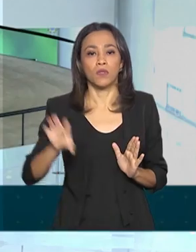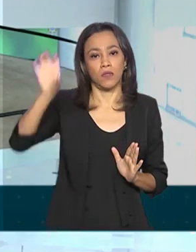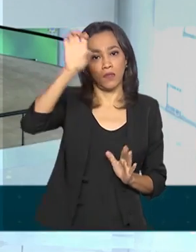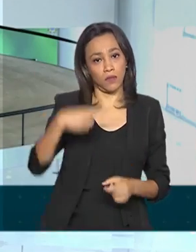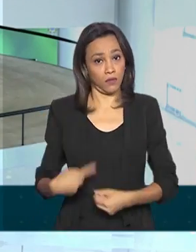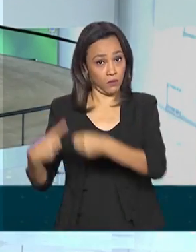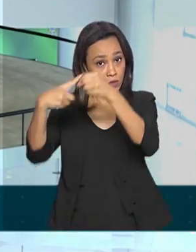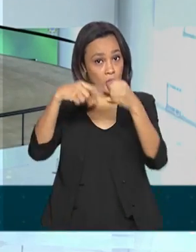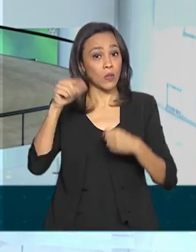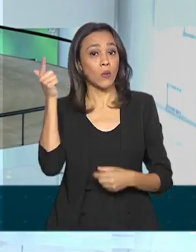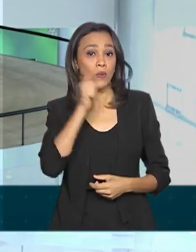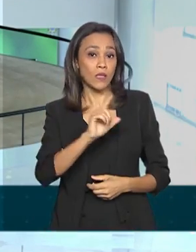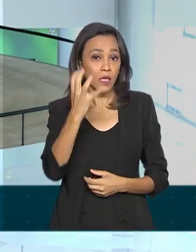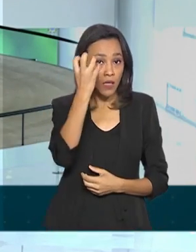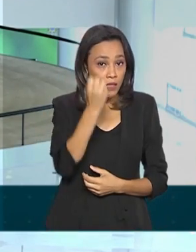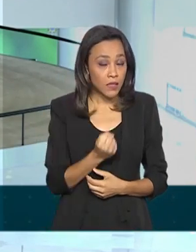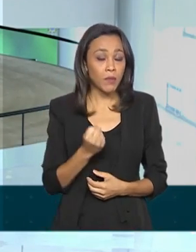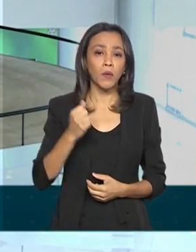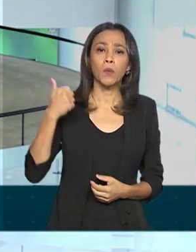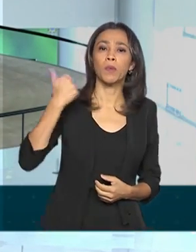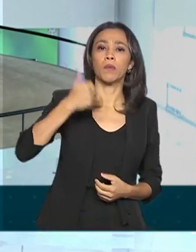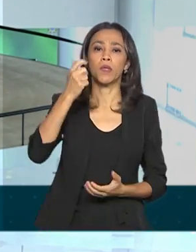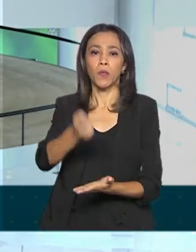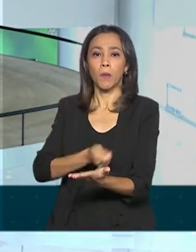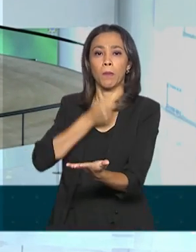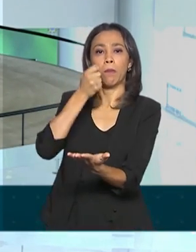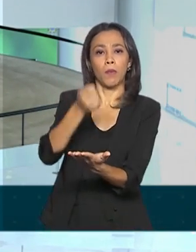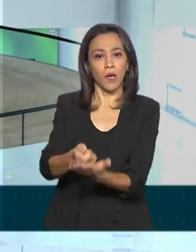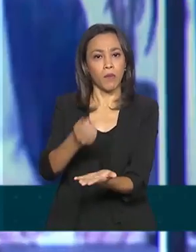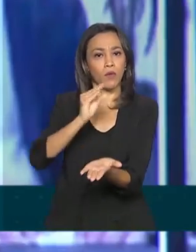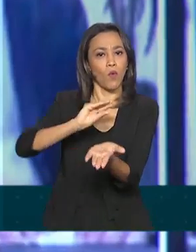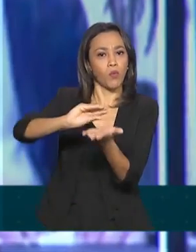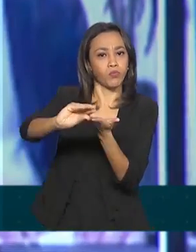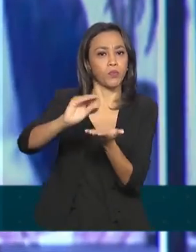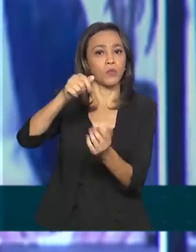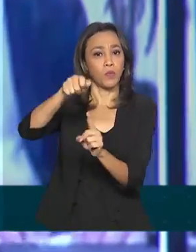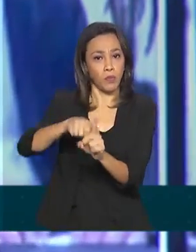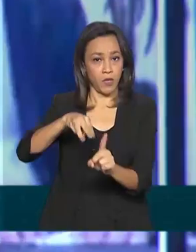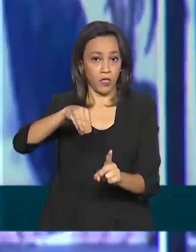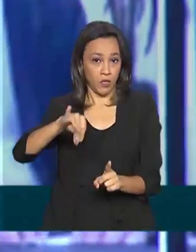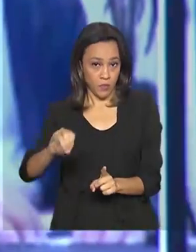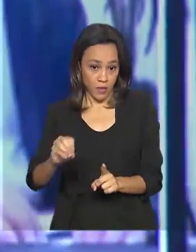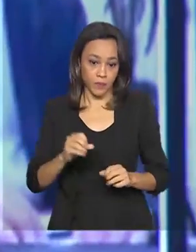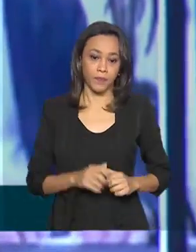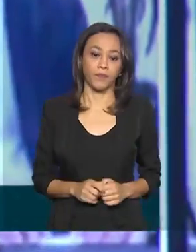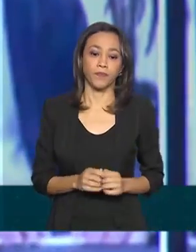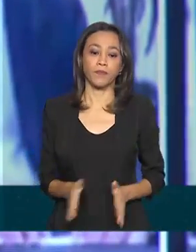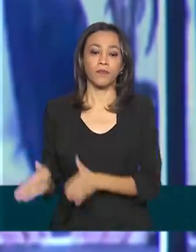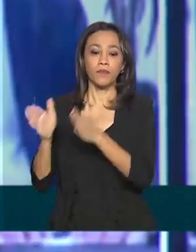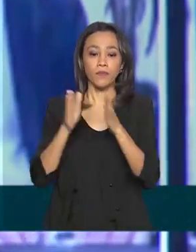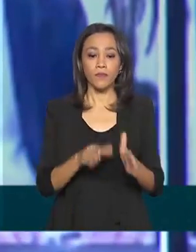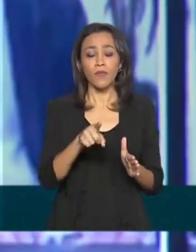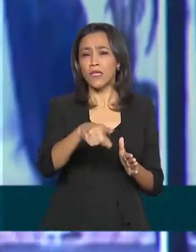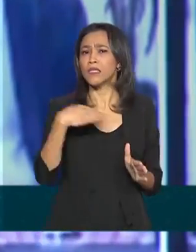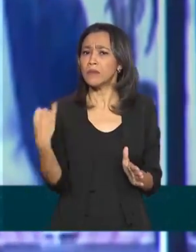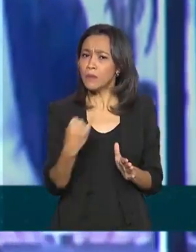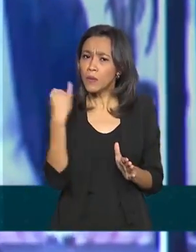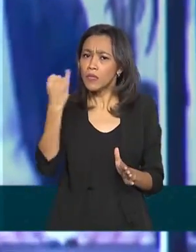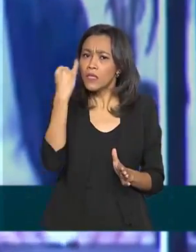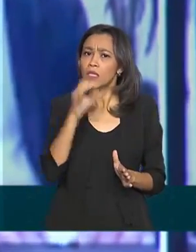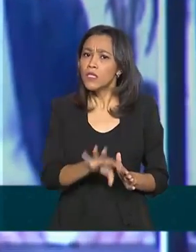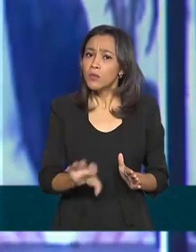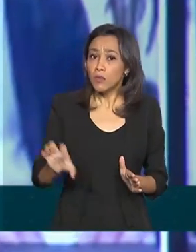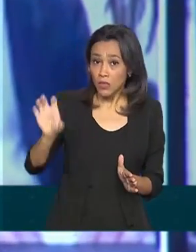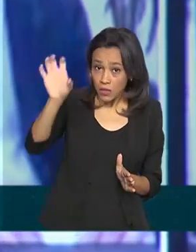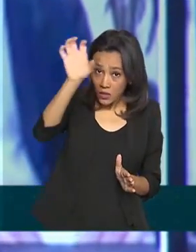possam receber a primeira parcela dos recursos ainda em maio. Isso é crucial para os entes federais, porque nós